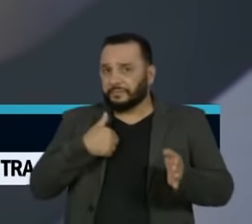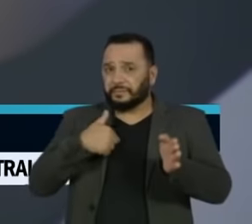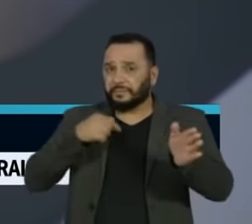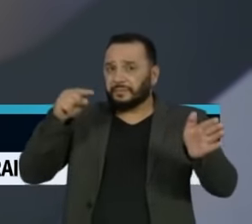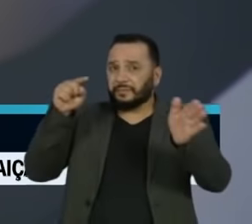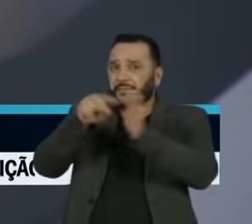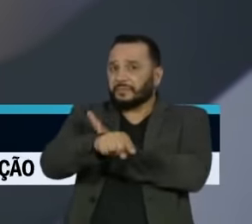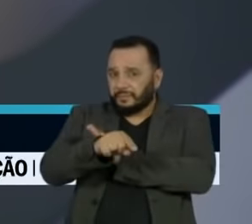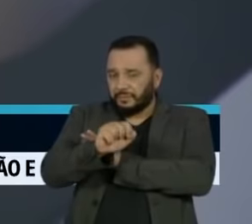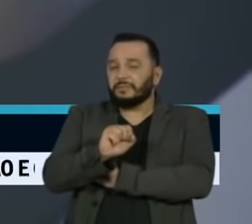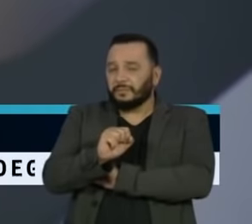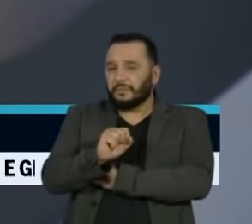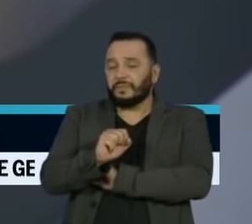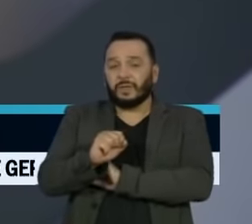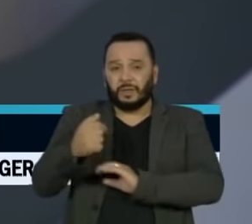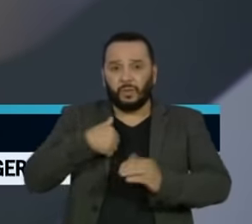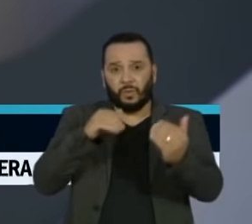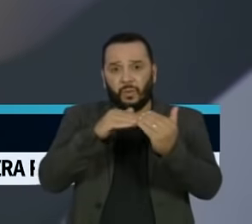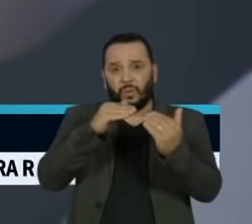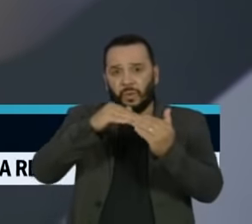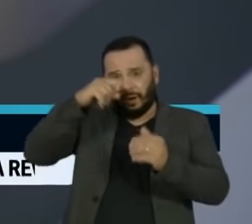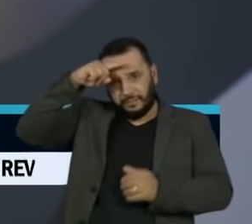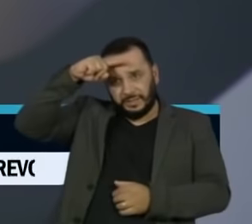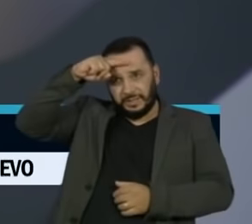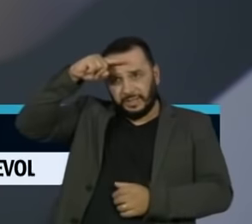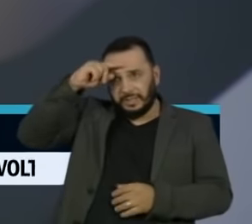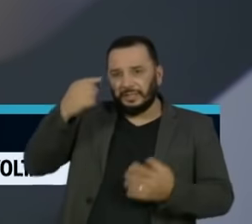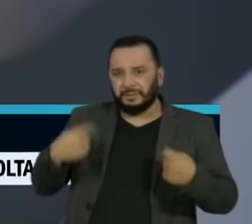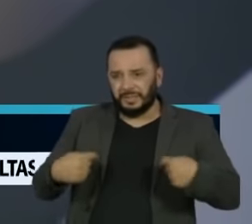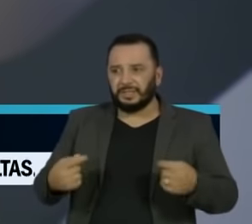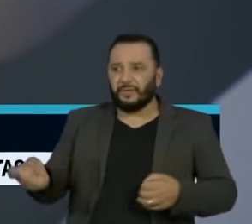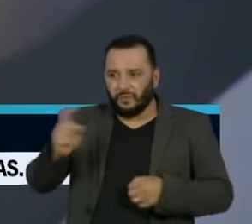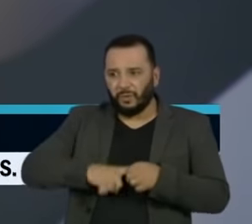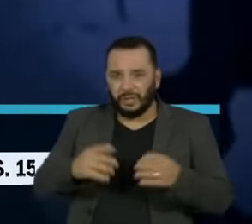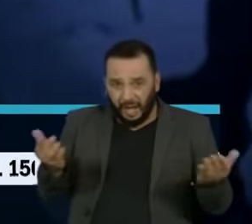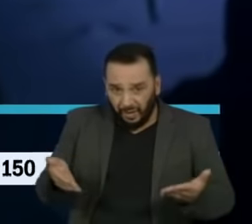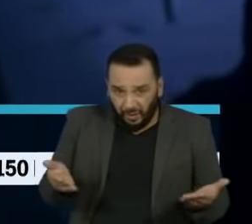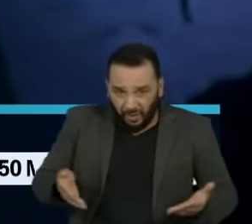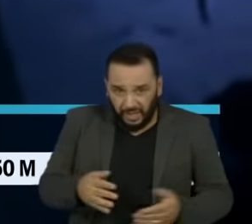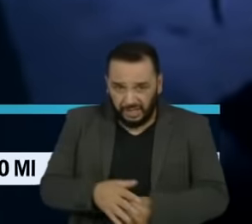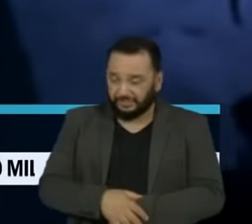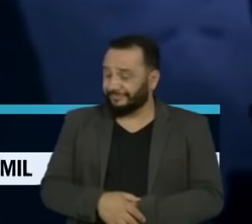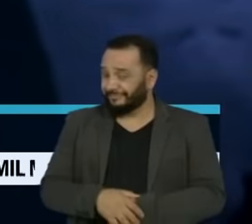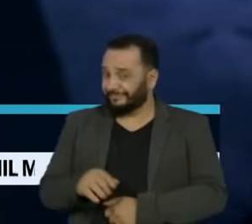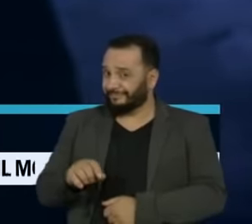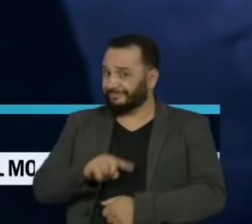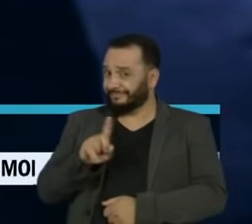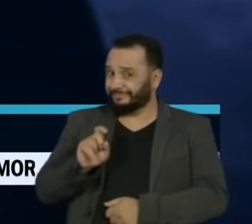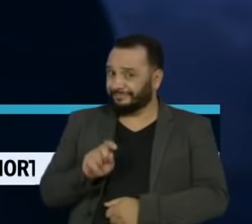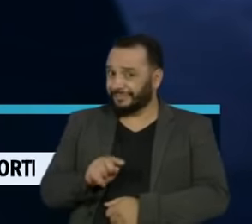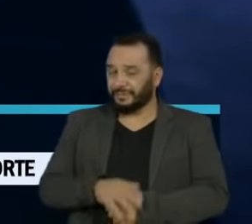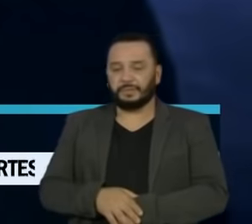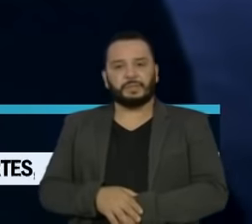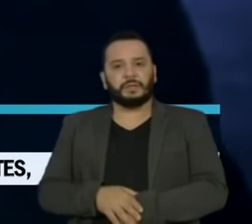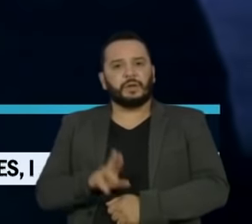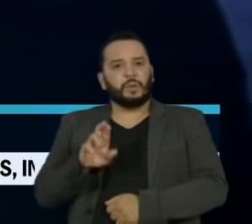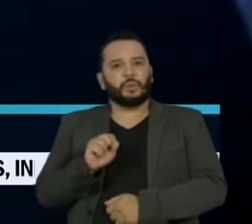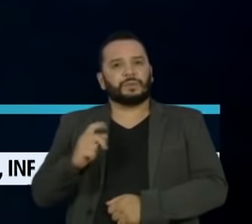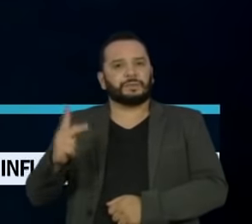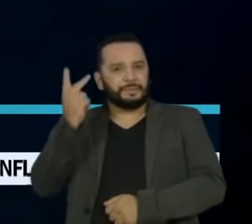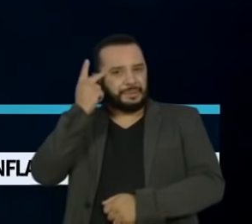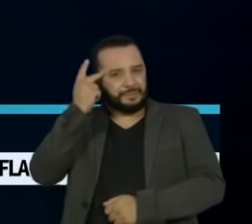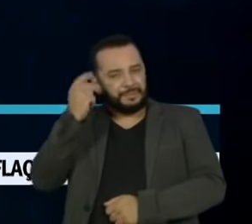faz, e eu concordo com o Vicente, é é necessário agora? Sim. E a Universidade de São Paulo está